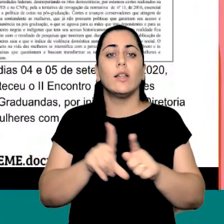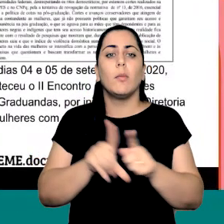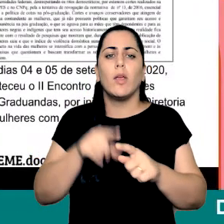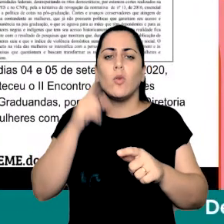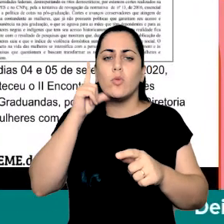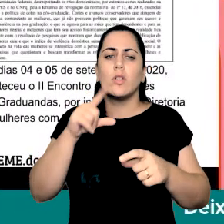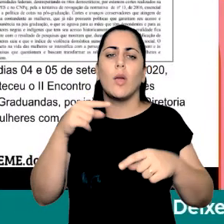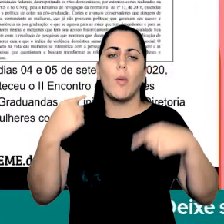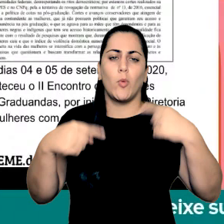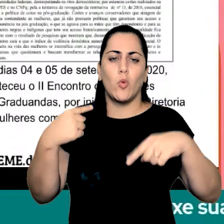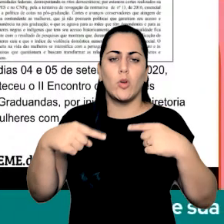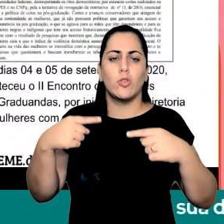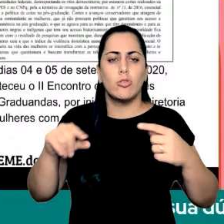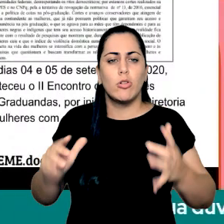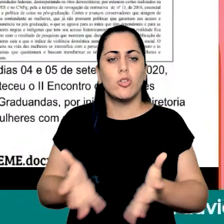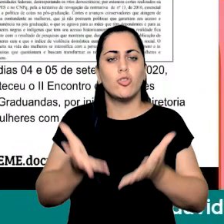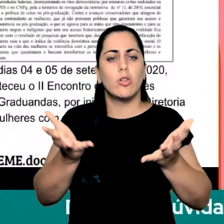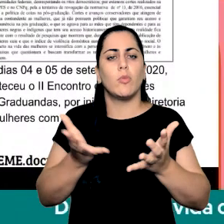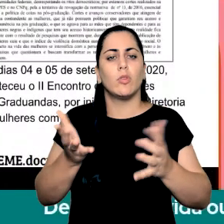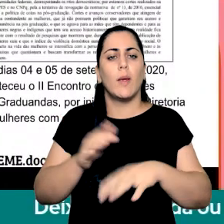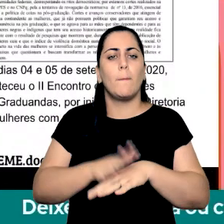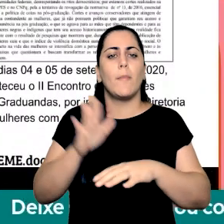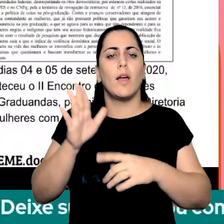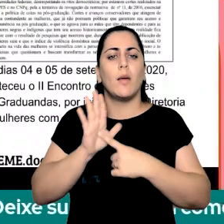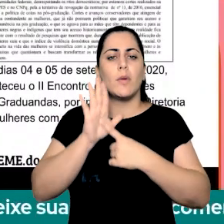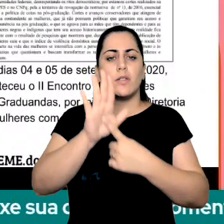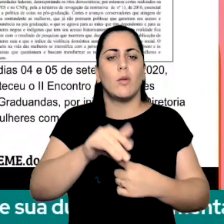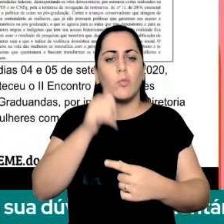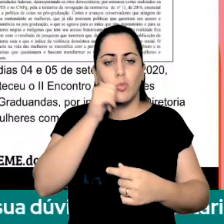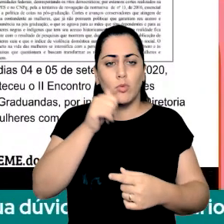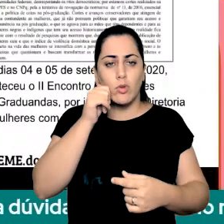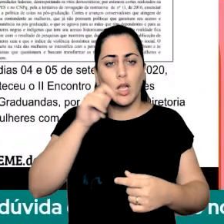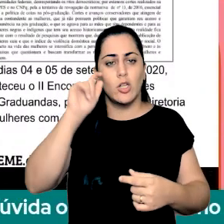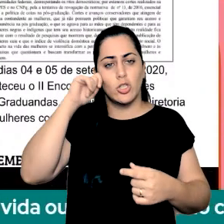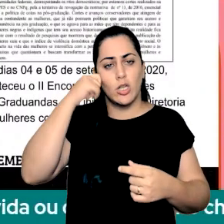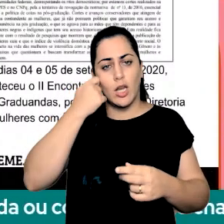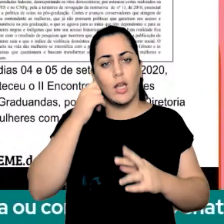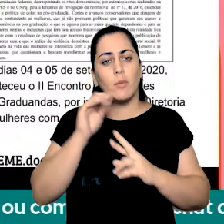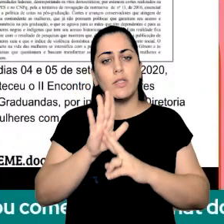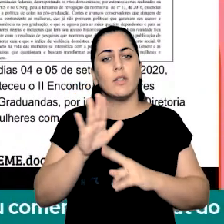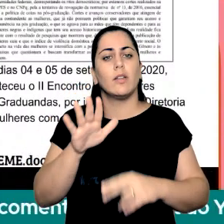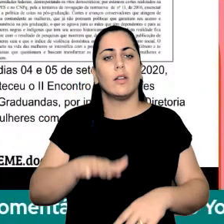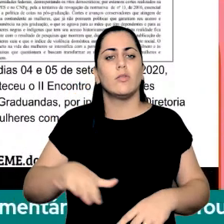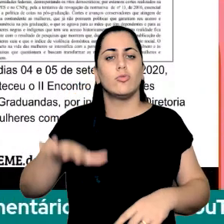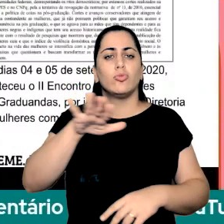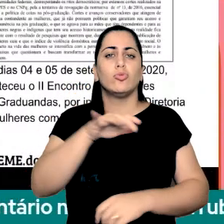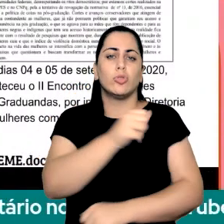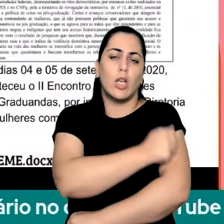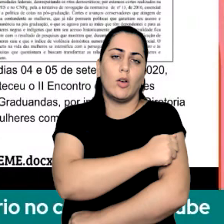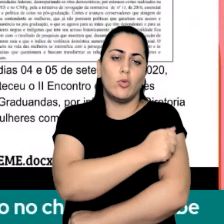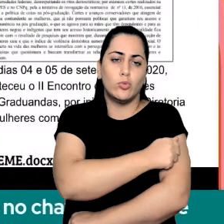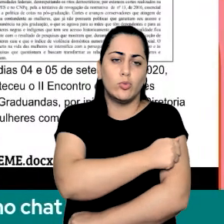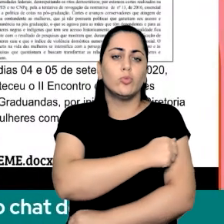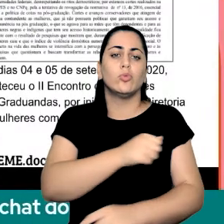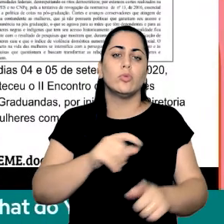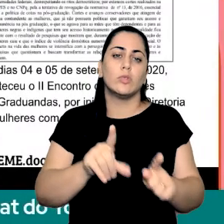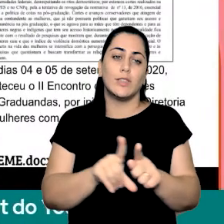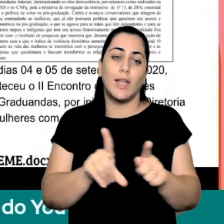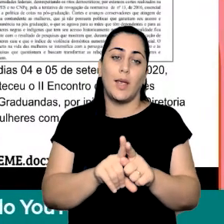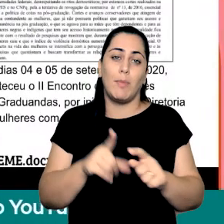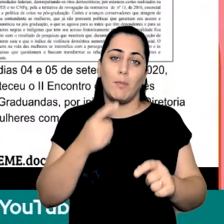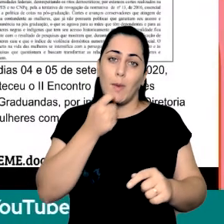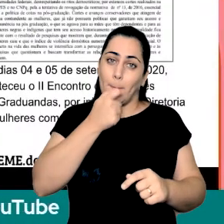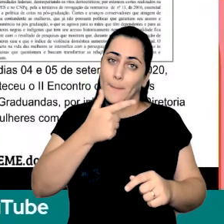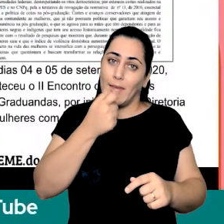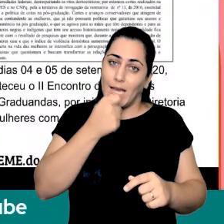incentivo para aumentar a nossa presença nas representações discentes em todos os âmbitos deliberativos das universidades e uma piada